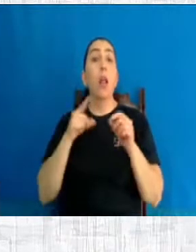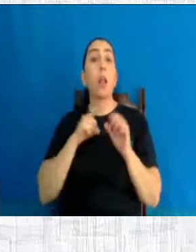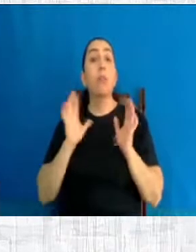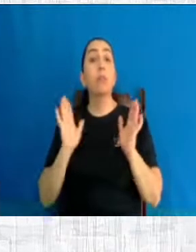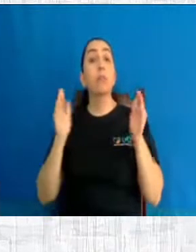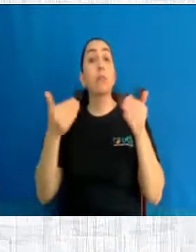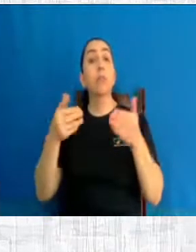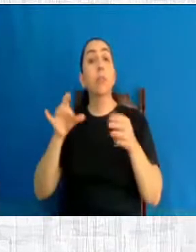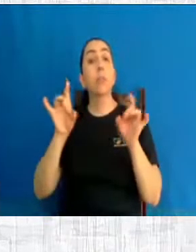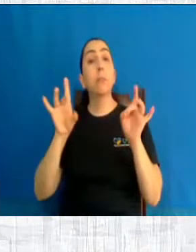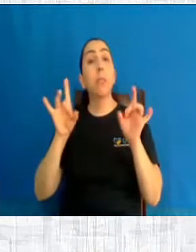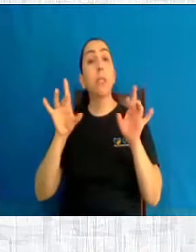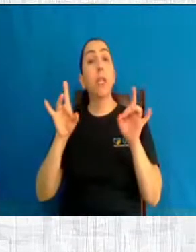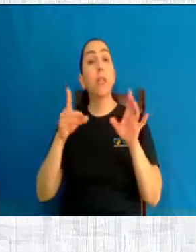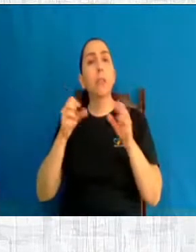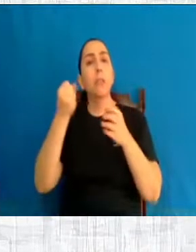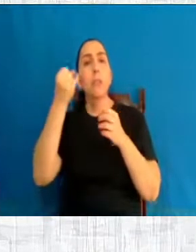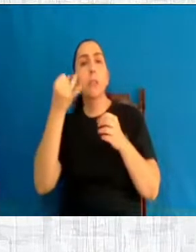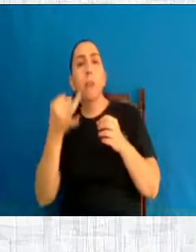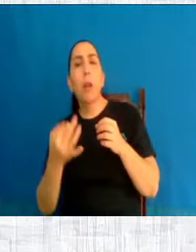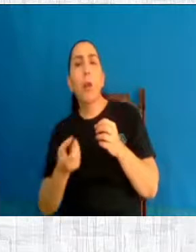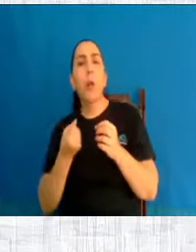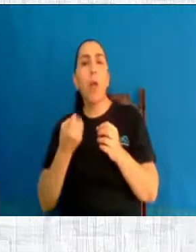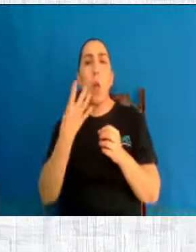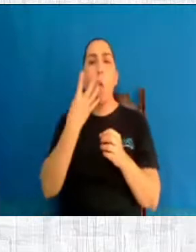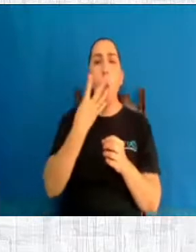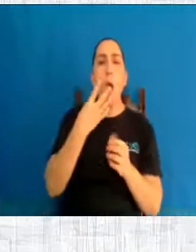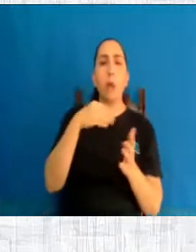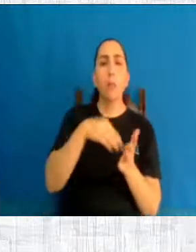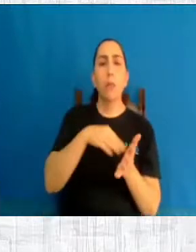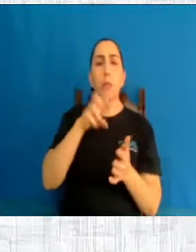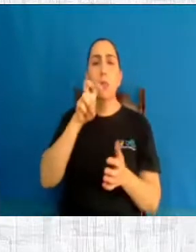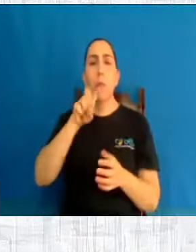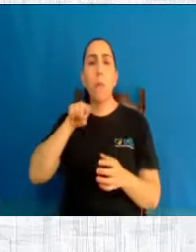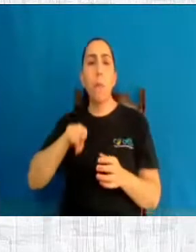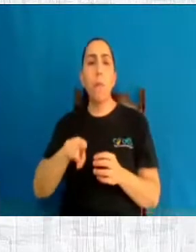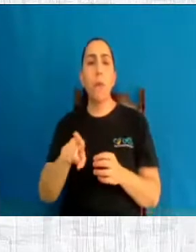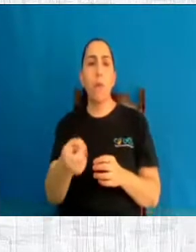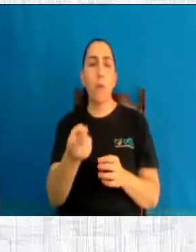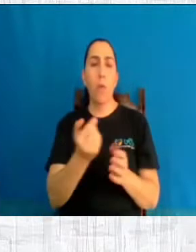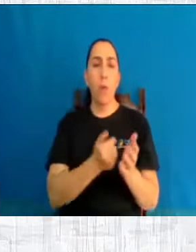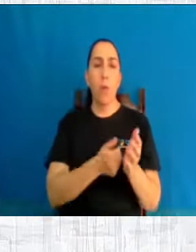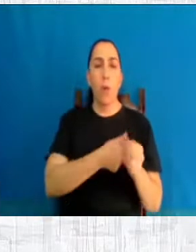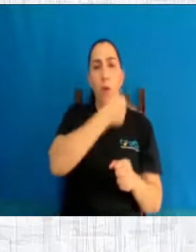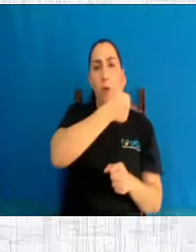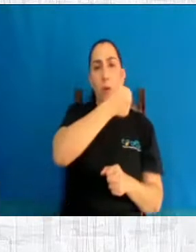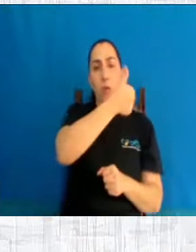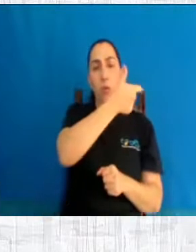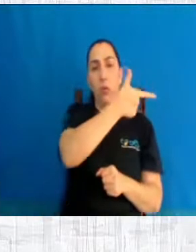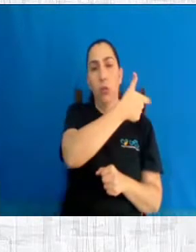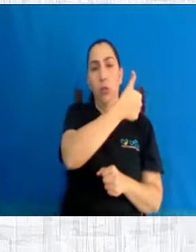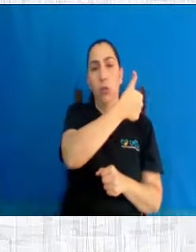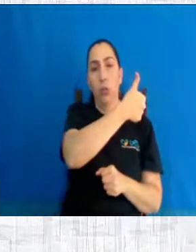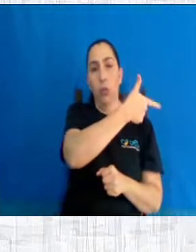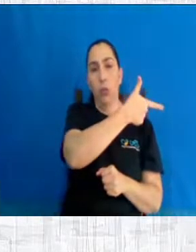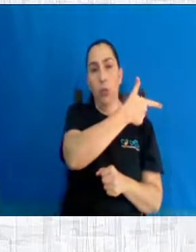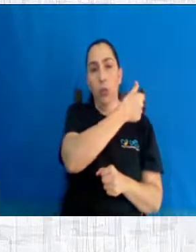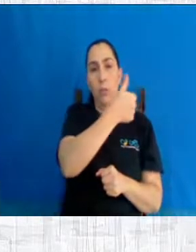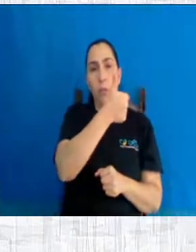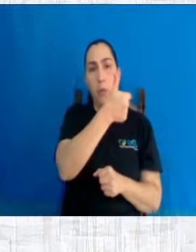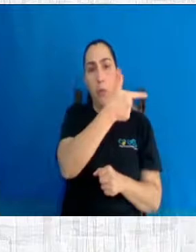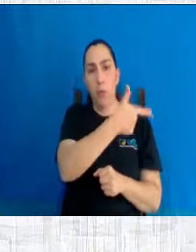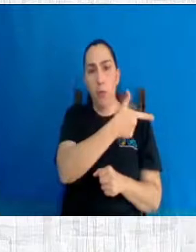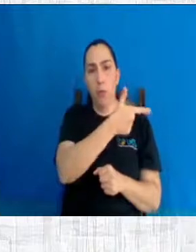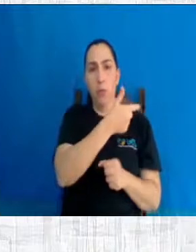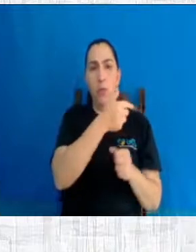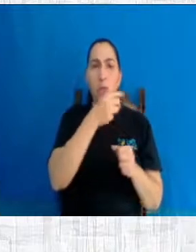4 a 5 mil, que era verdadeiro mesmo, né? Olha lá, no primeiro ano de 2012, que iniciou com 200 por mês, que dá 2